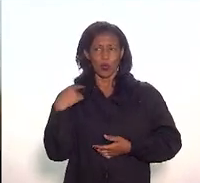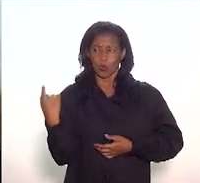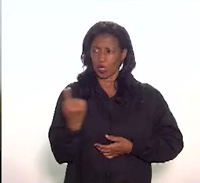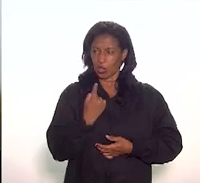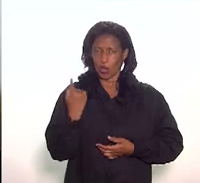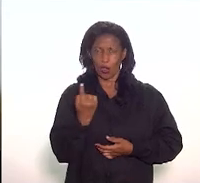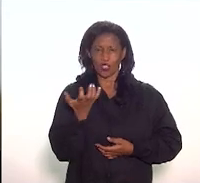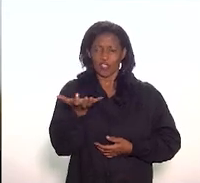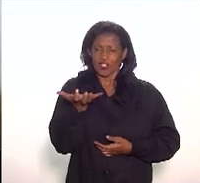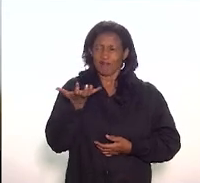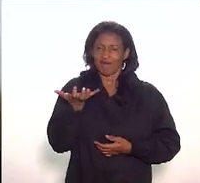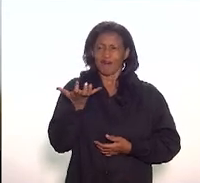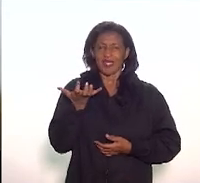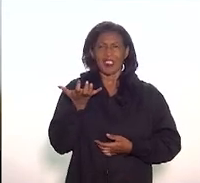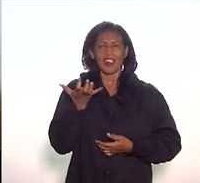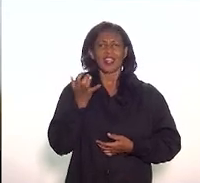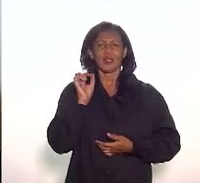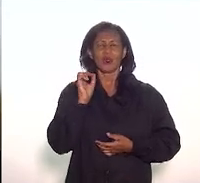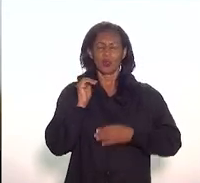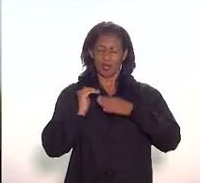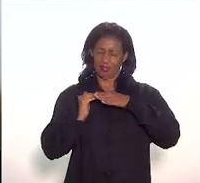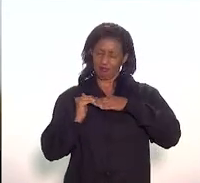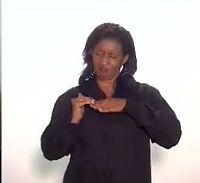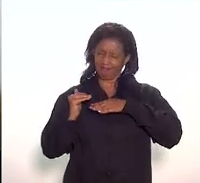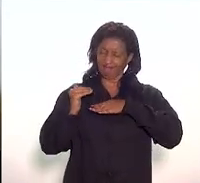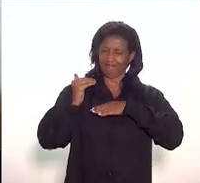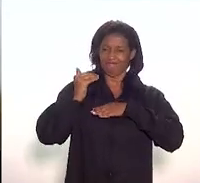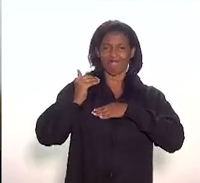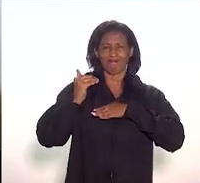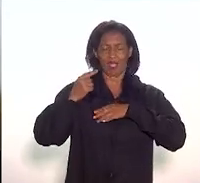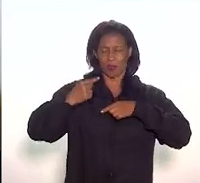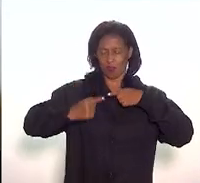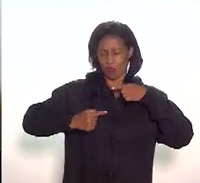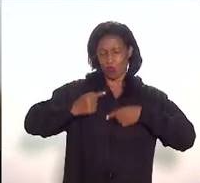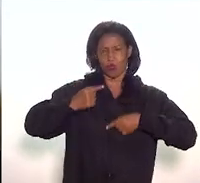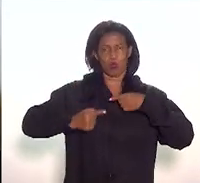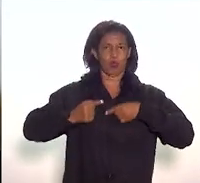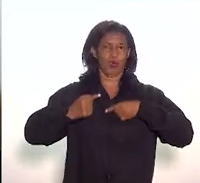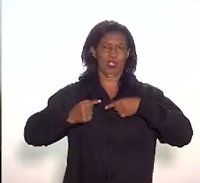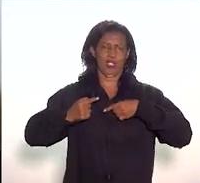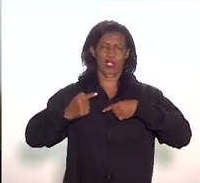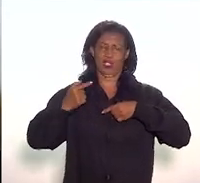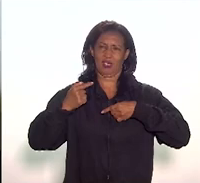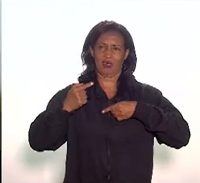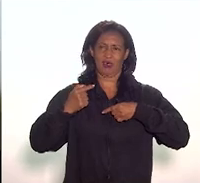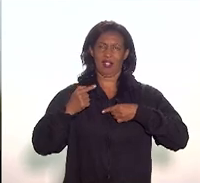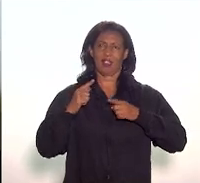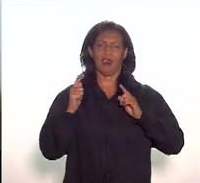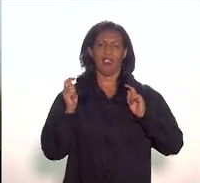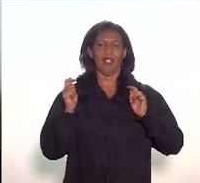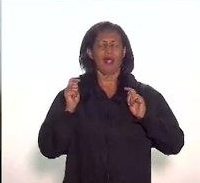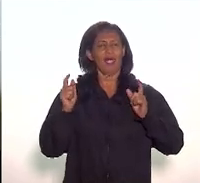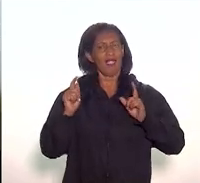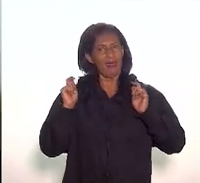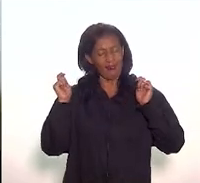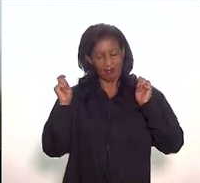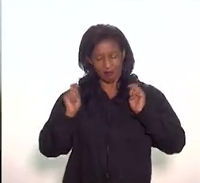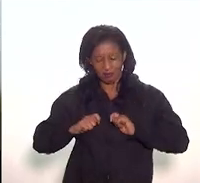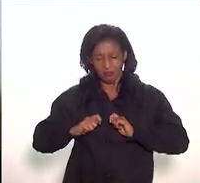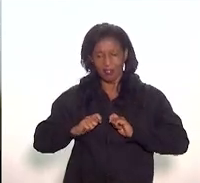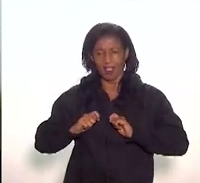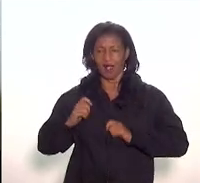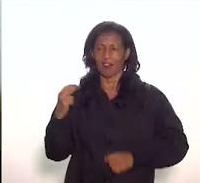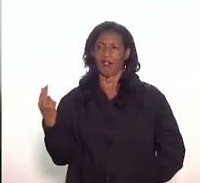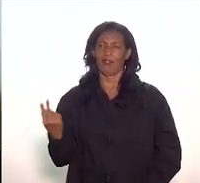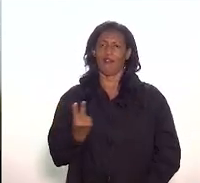por cima de divergências políticas e botar em evidência o